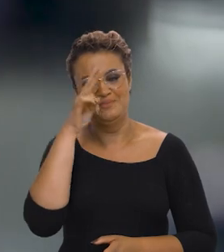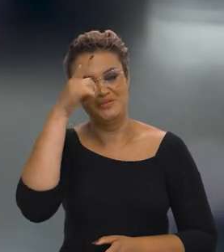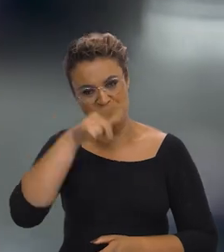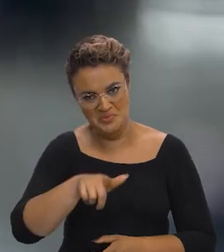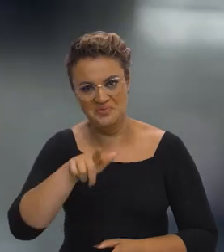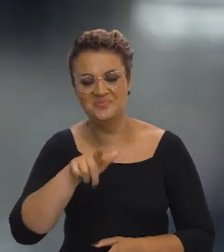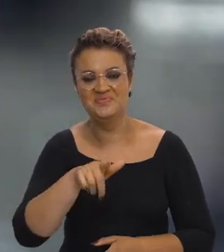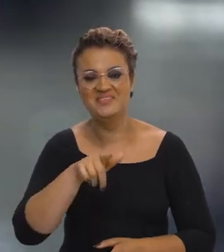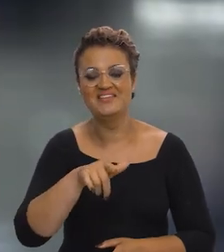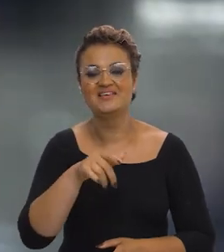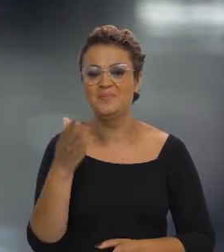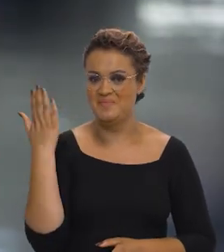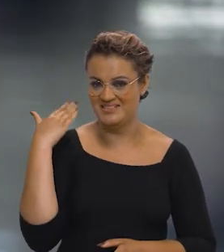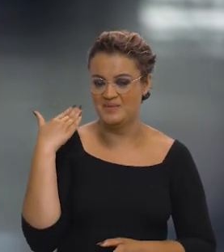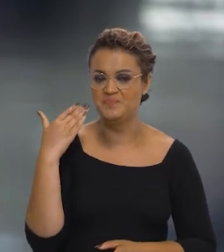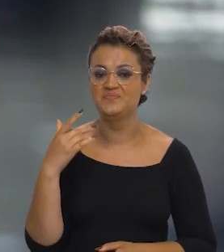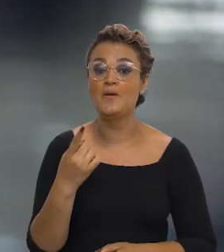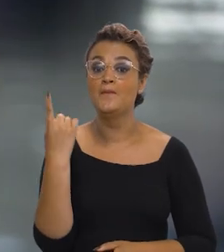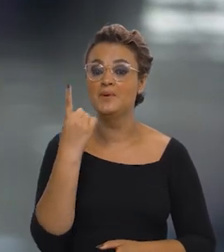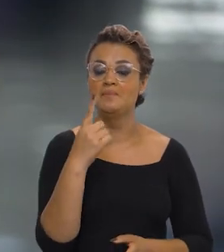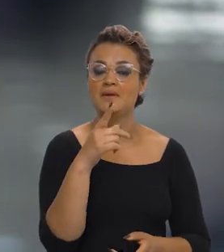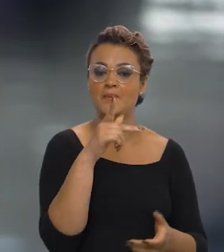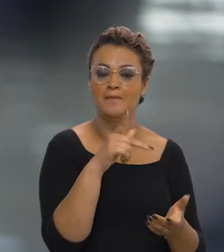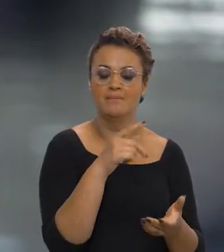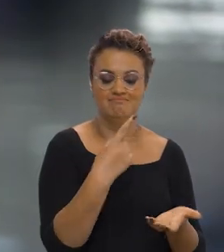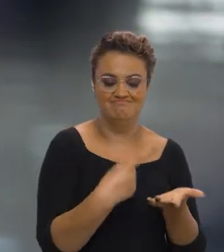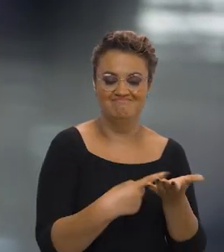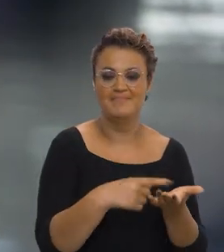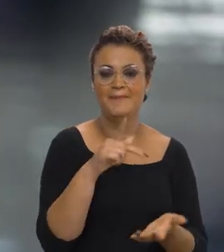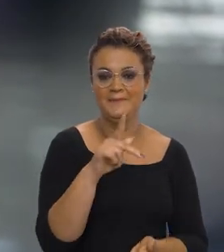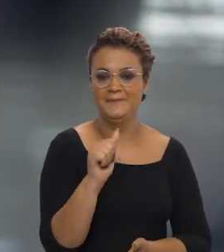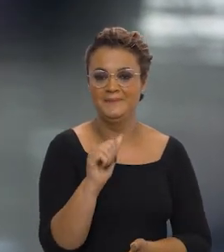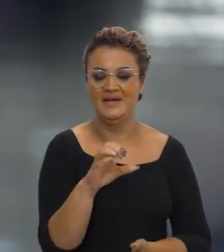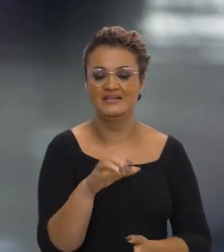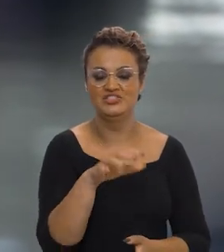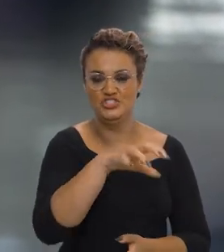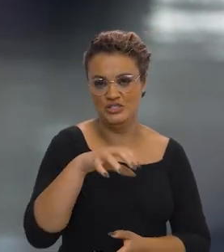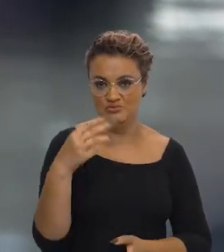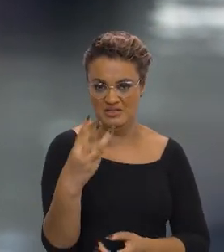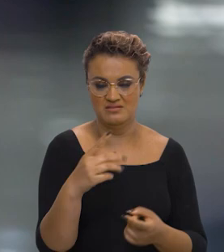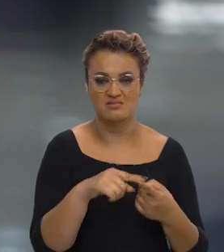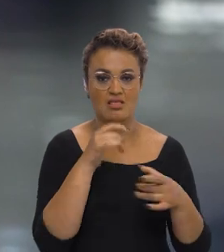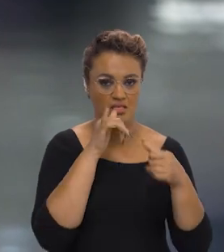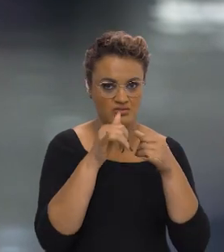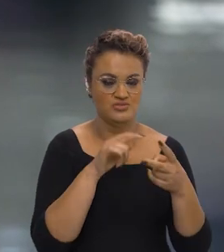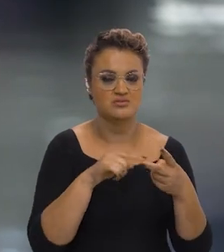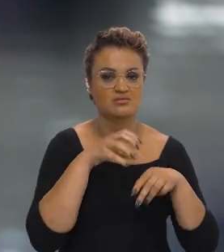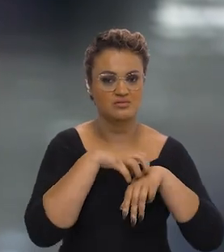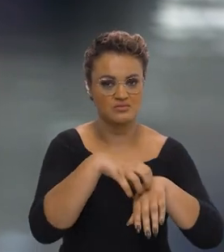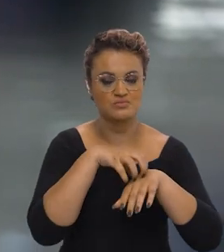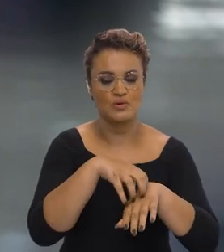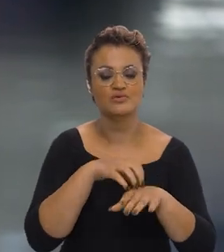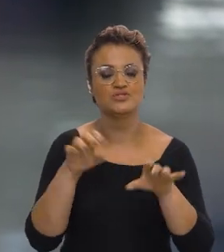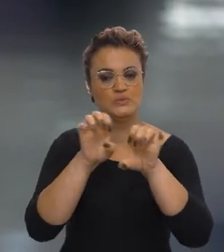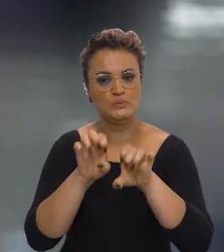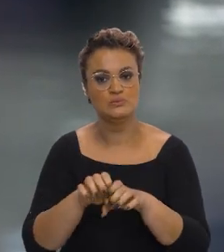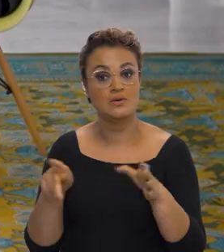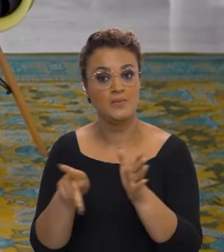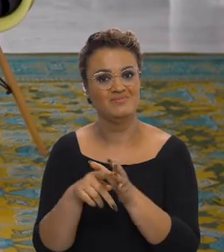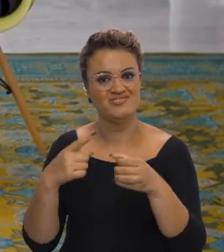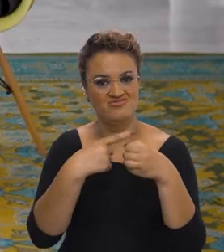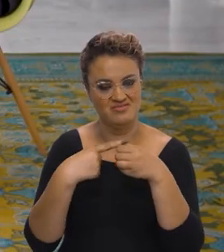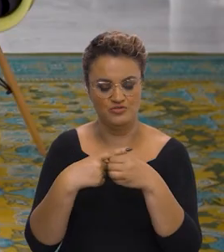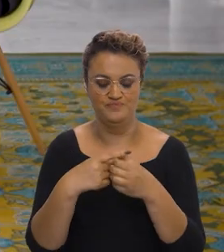lembrar rapidamente de novo do passado. O primeiro PAC tinha três eixos, energia, transporte e infraestrutura